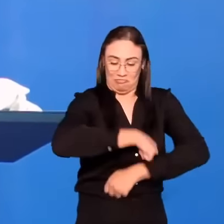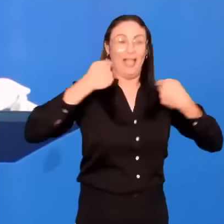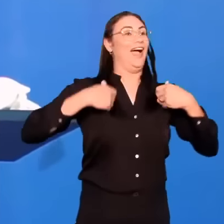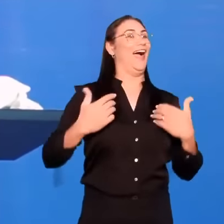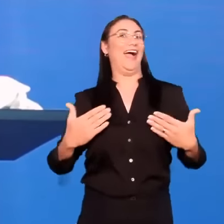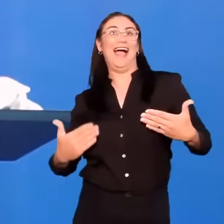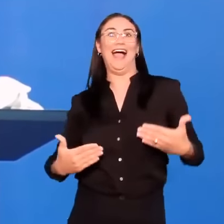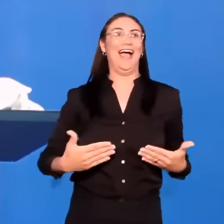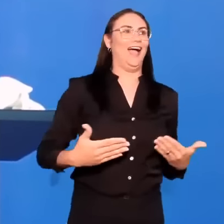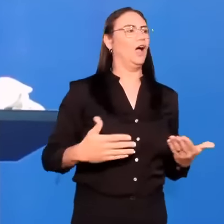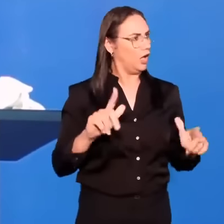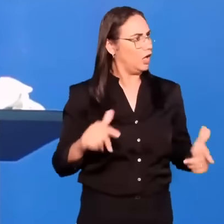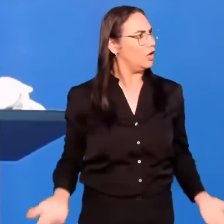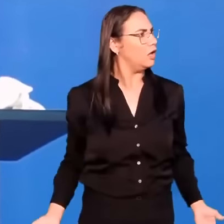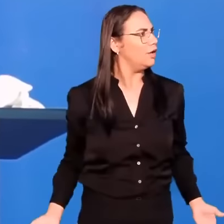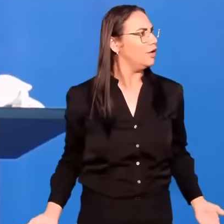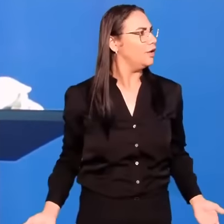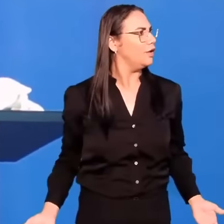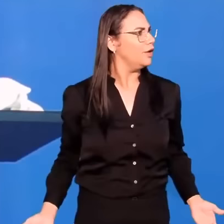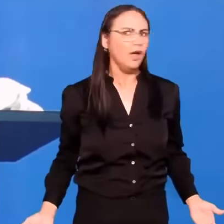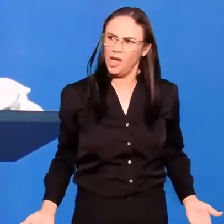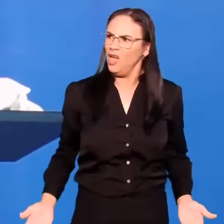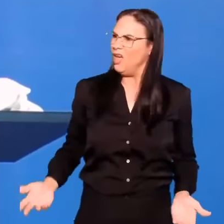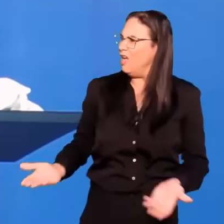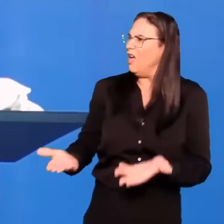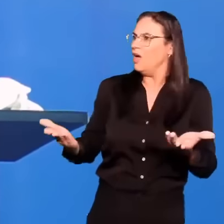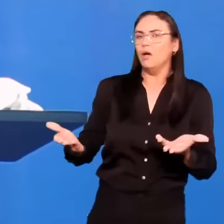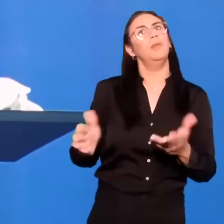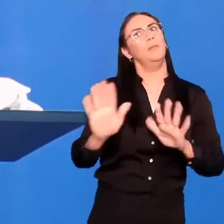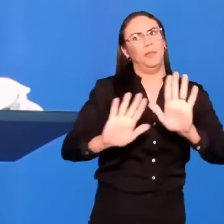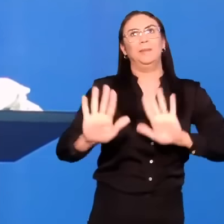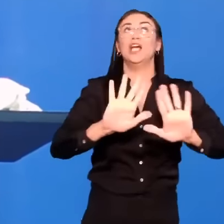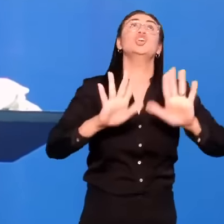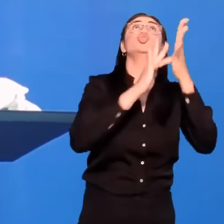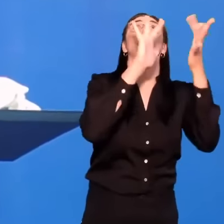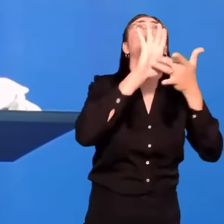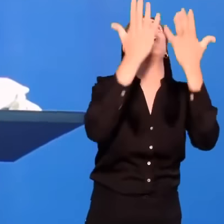estamos nessa fase? Se não estiver nessa fase, eu vou preparar para o arrebatamento.